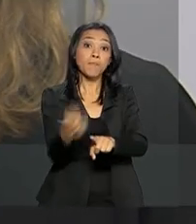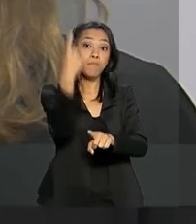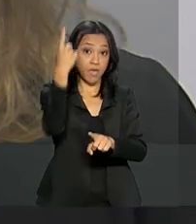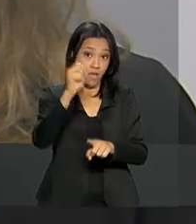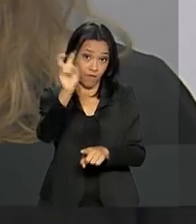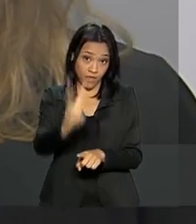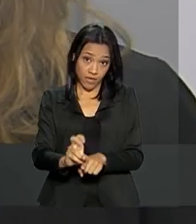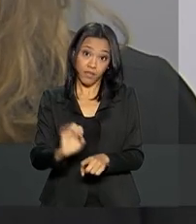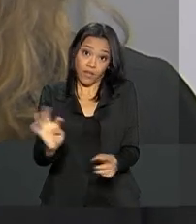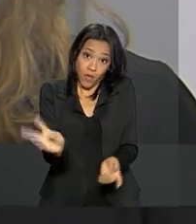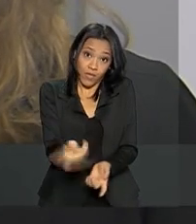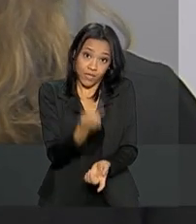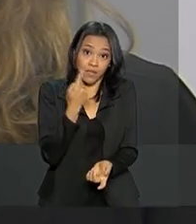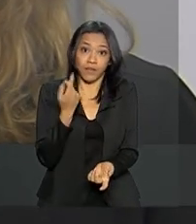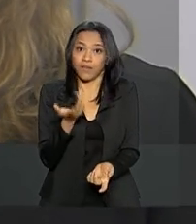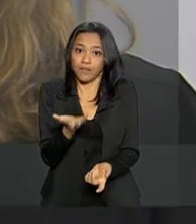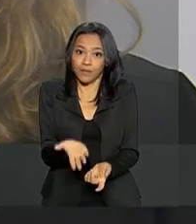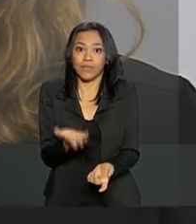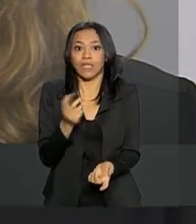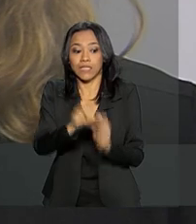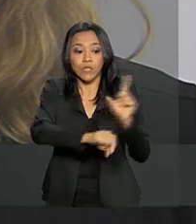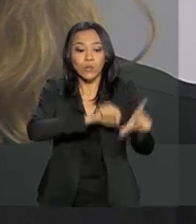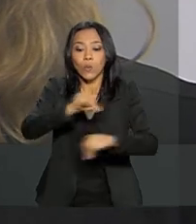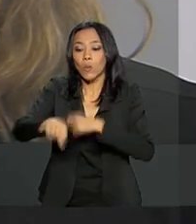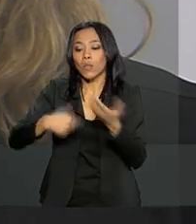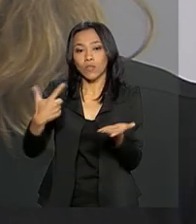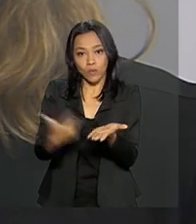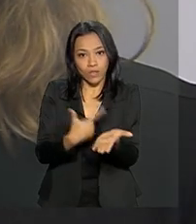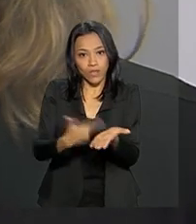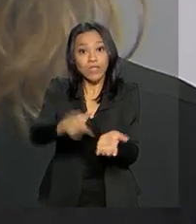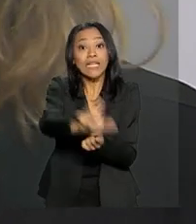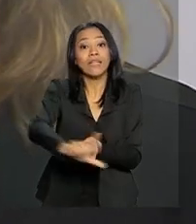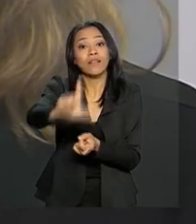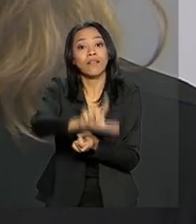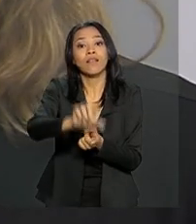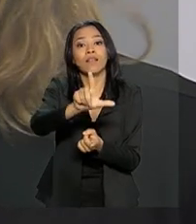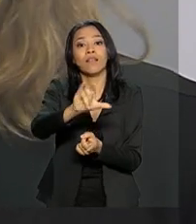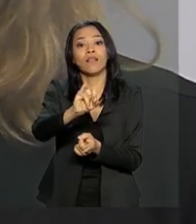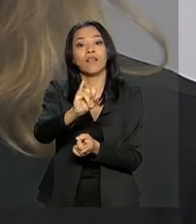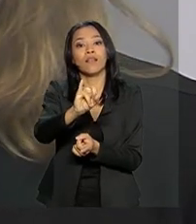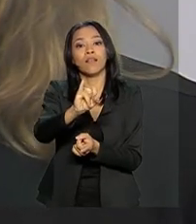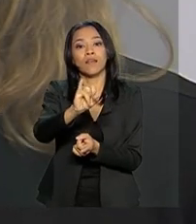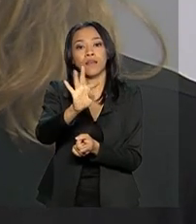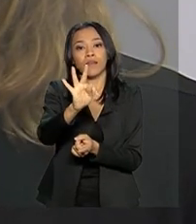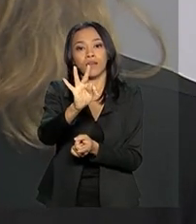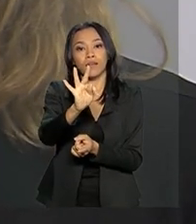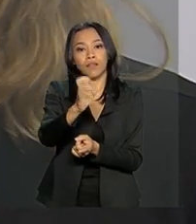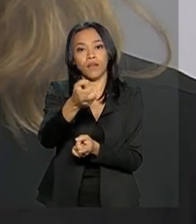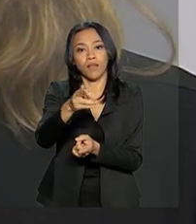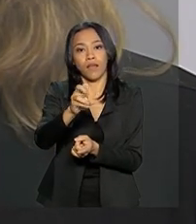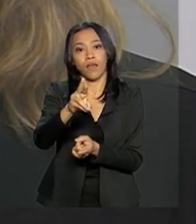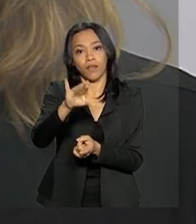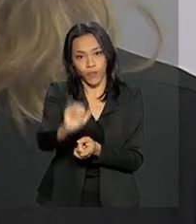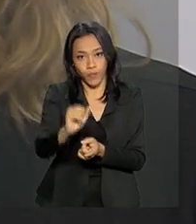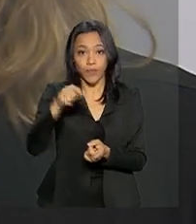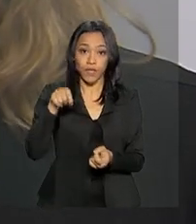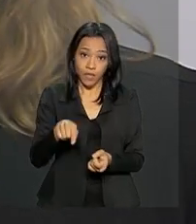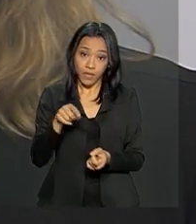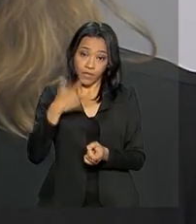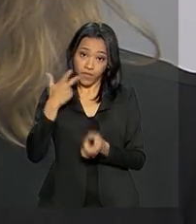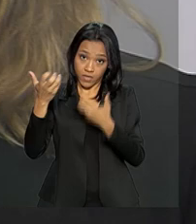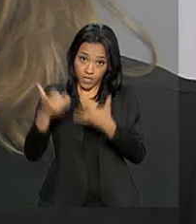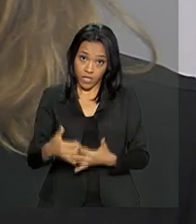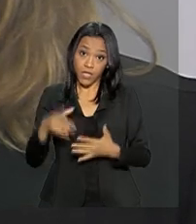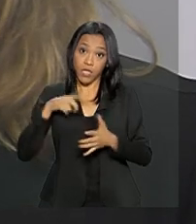âmbito do PNLD. Isso é importante porque o PNLD já é um programa com mais de 80 anos, um programa que distribui material